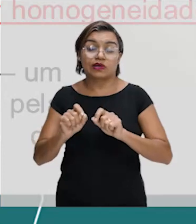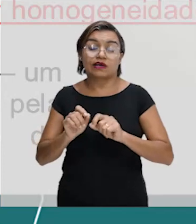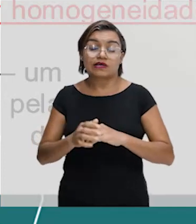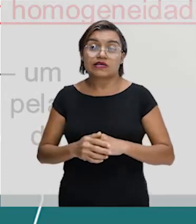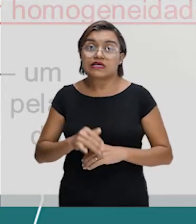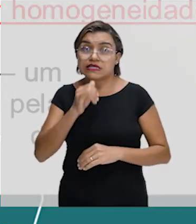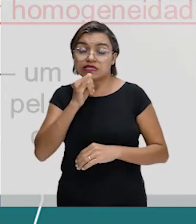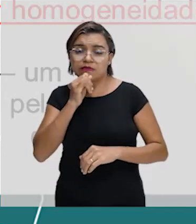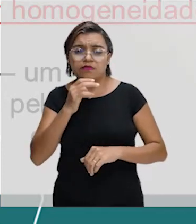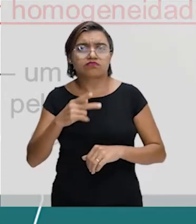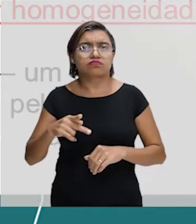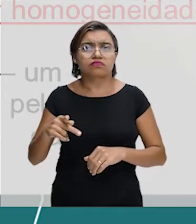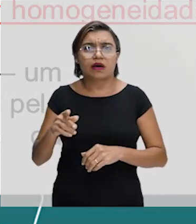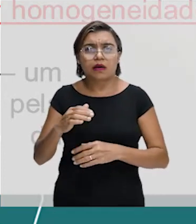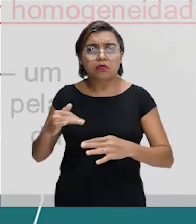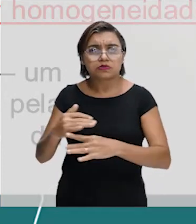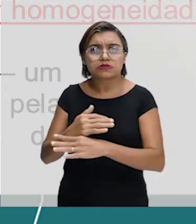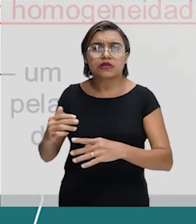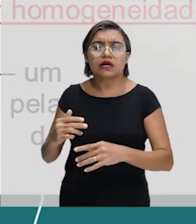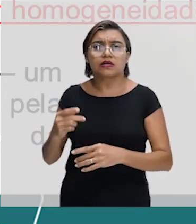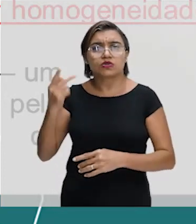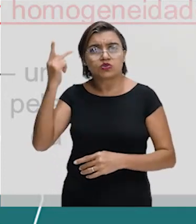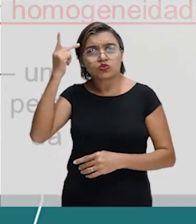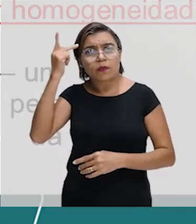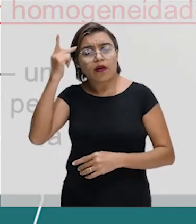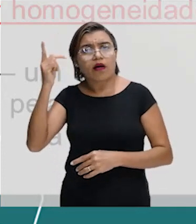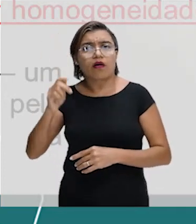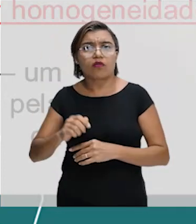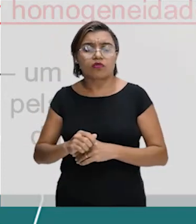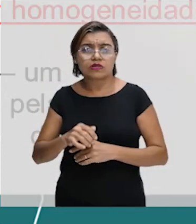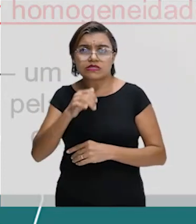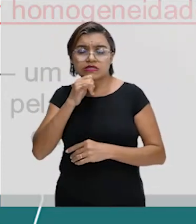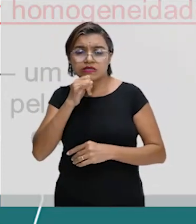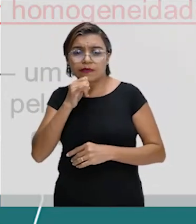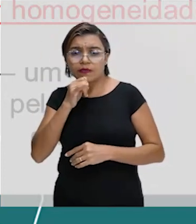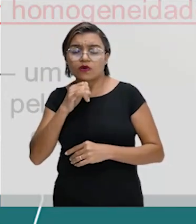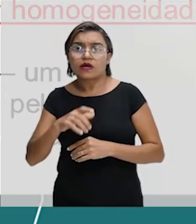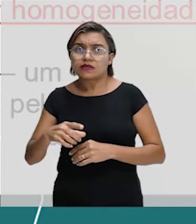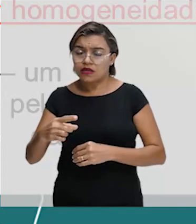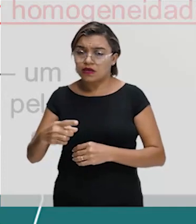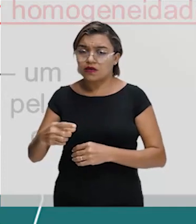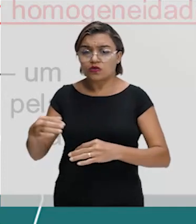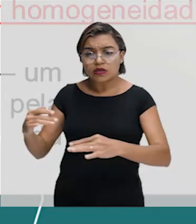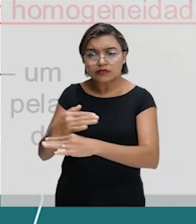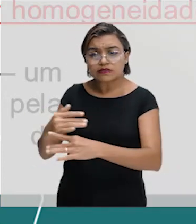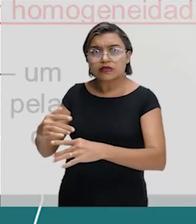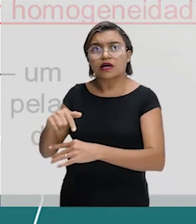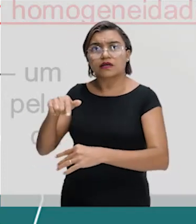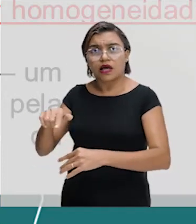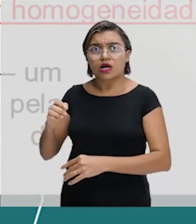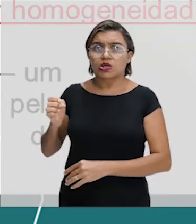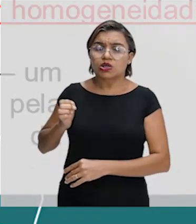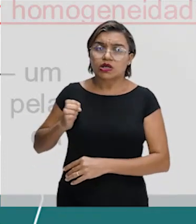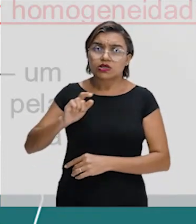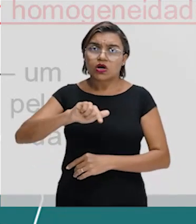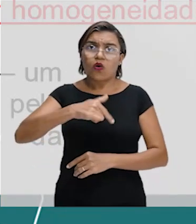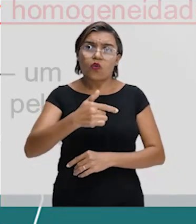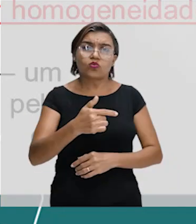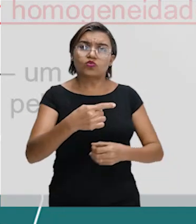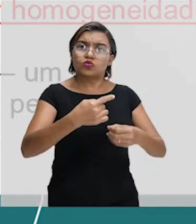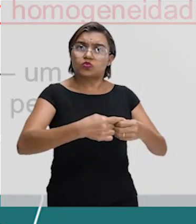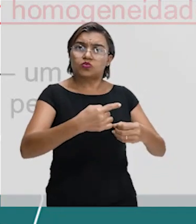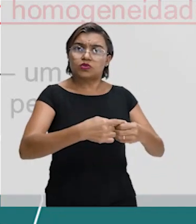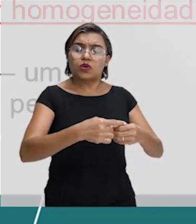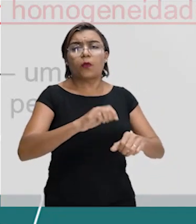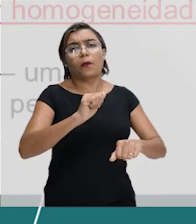São Paulo e em regiões também do interior. De um lado tem muita riqueza concentrada na mão de poucos e do outro lado tem muita pobreza